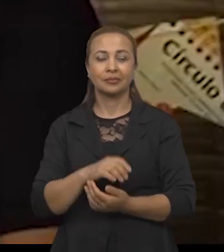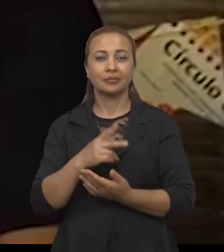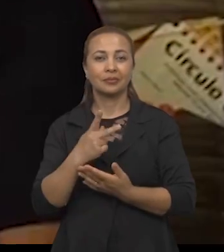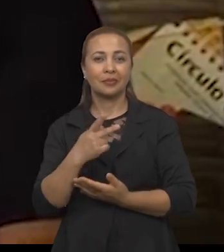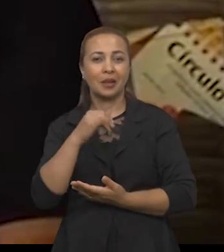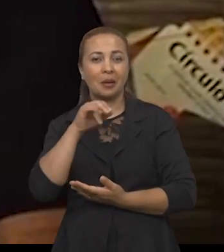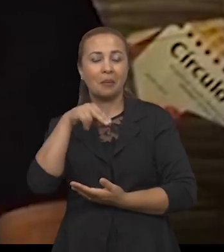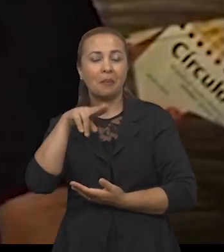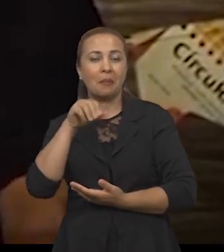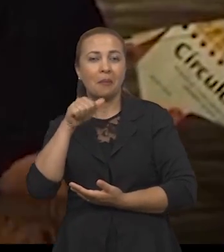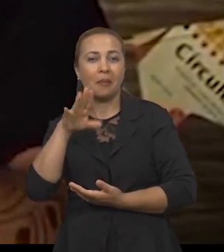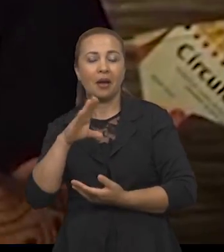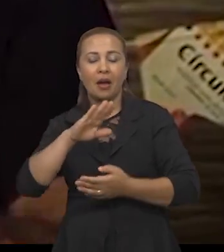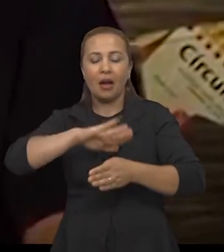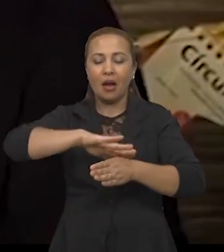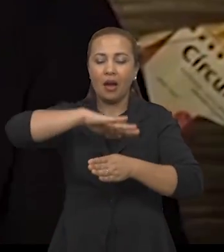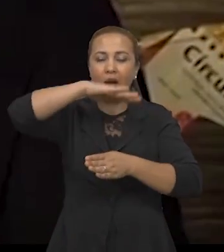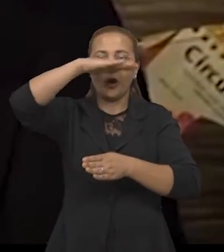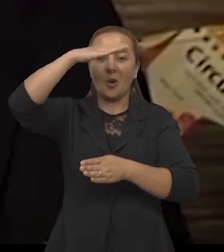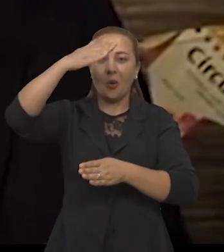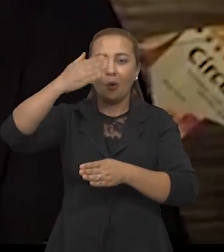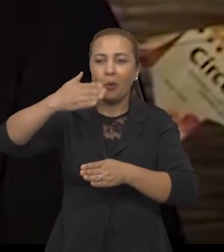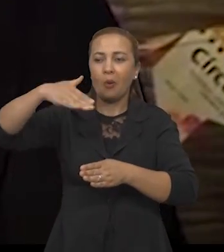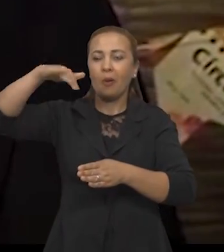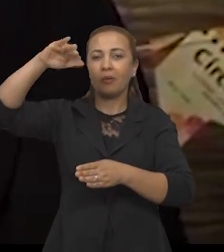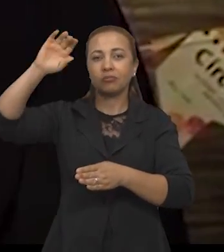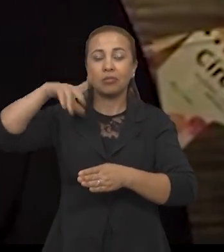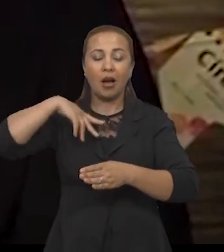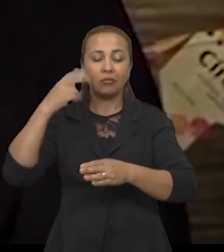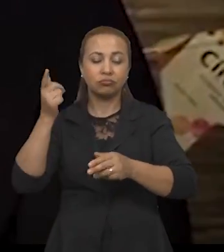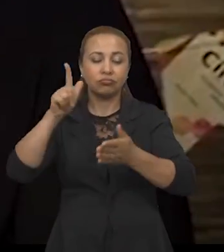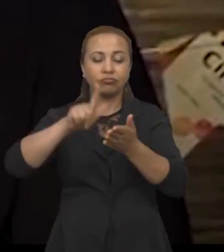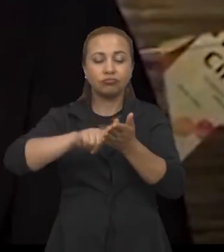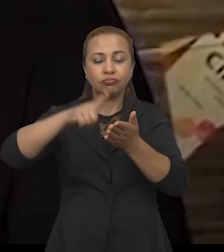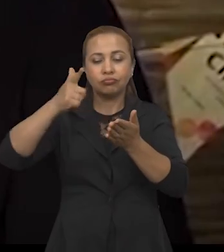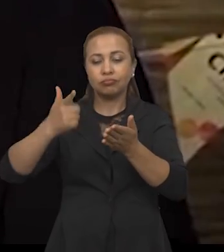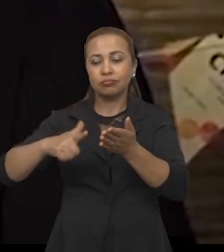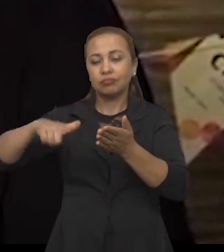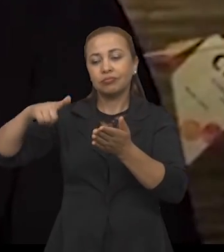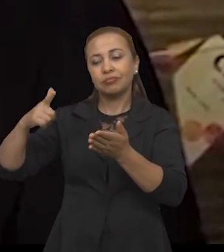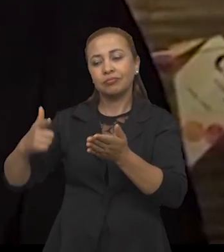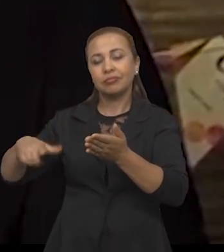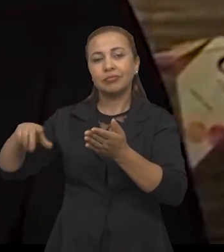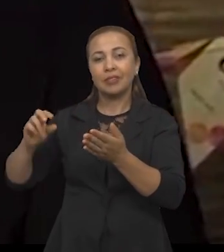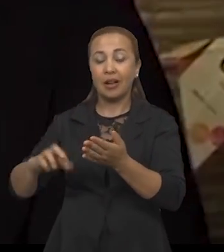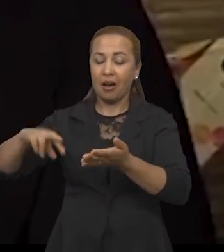Tupinamba subiu a serra, todo coberto de pena